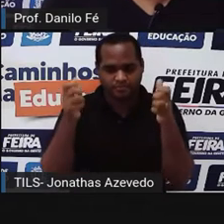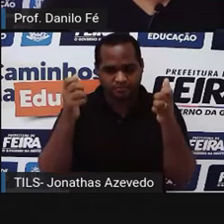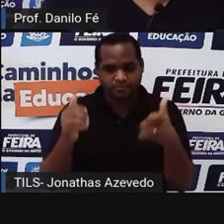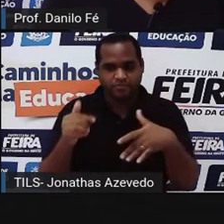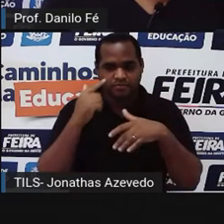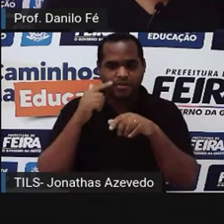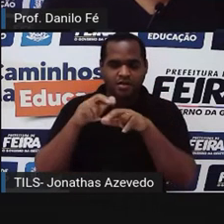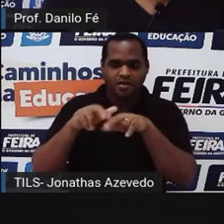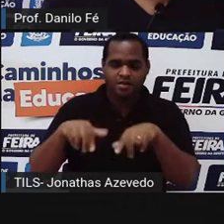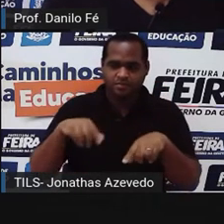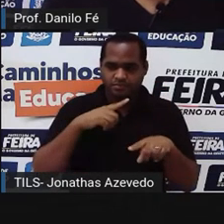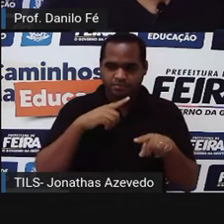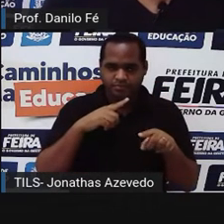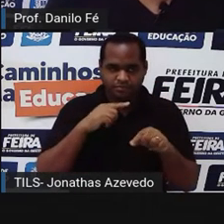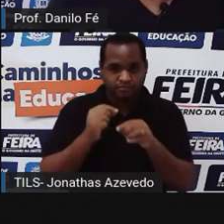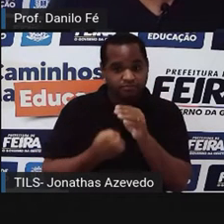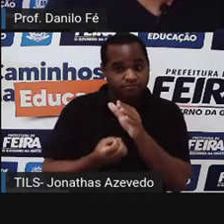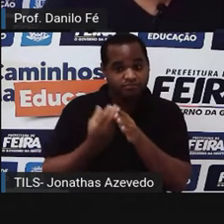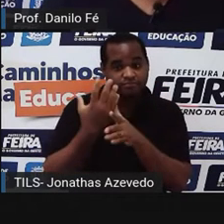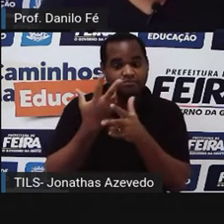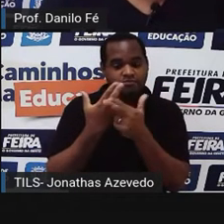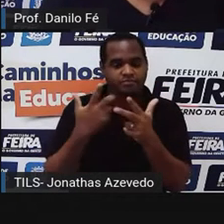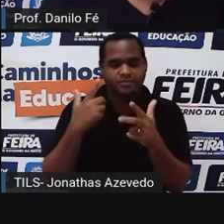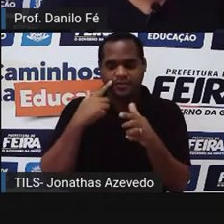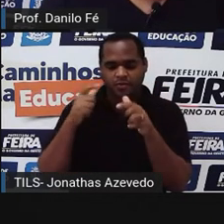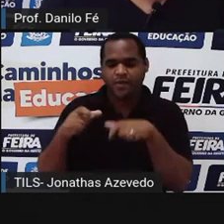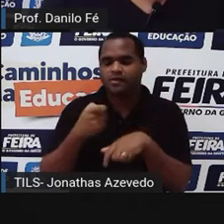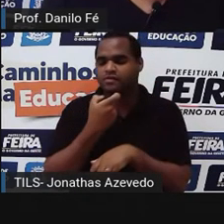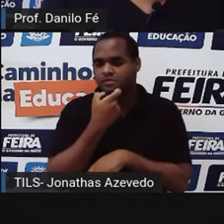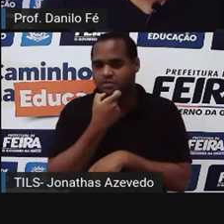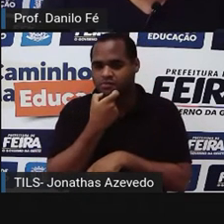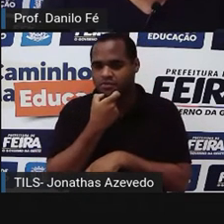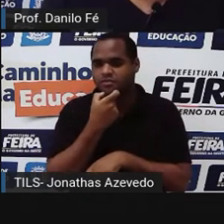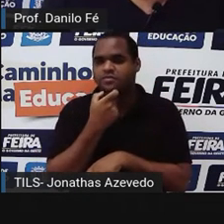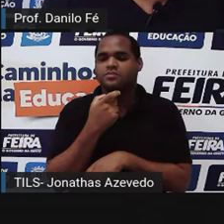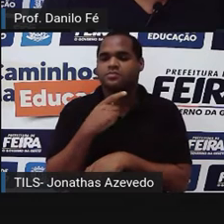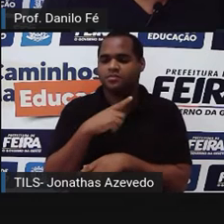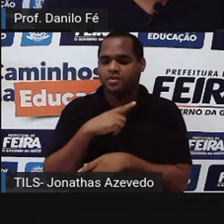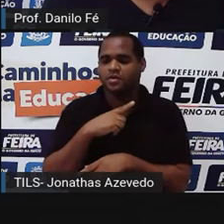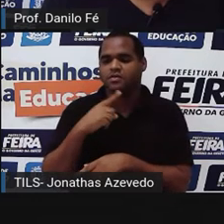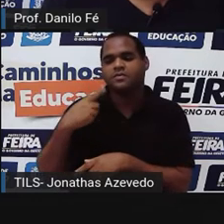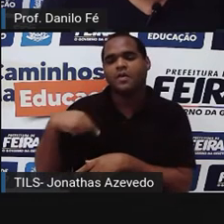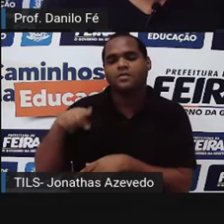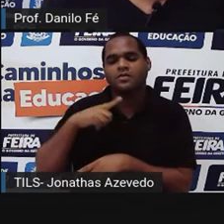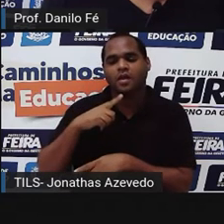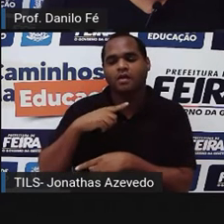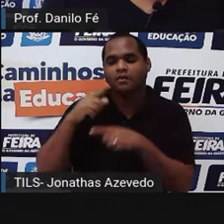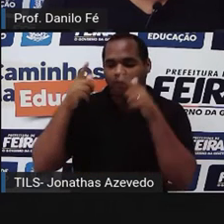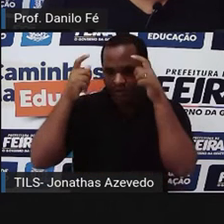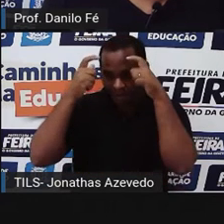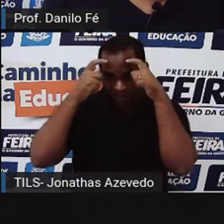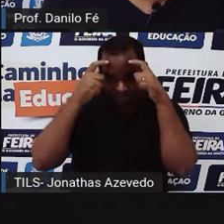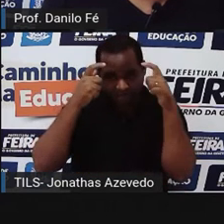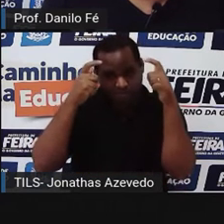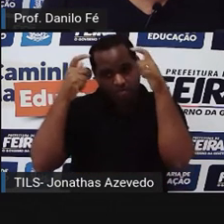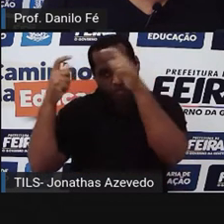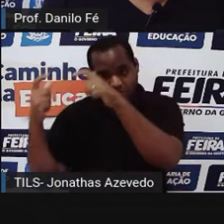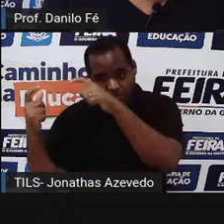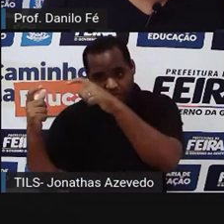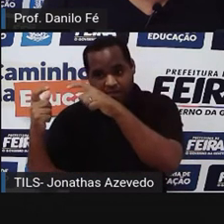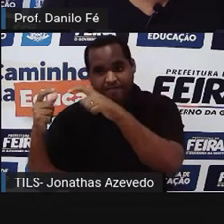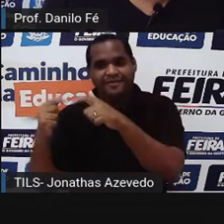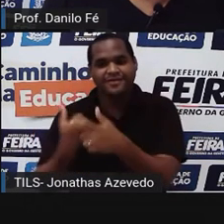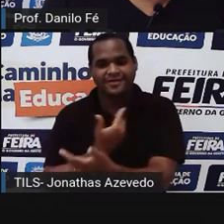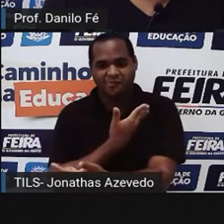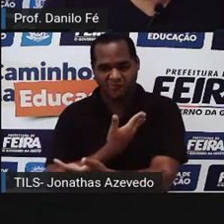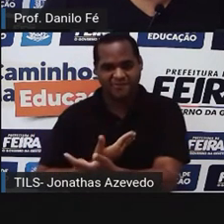com revoluções, revolução na Inglaterra, onde eles derrubam o rei e implantam um governo